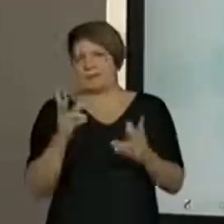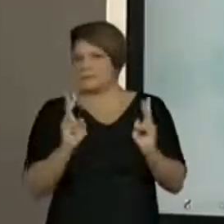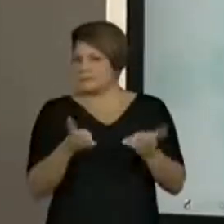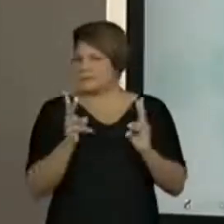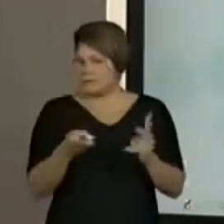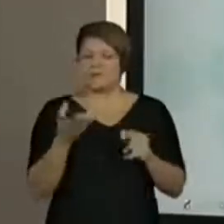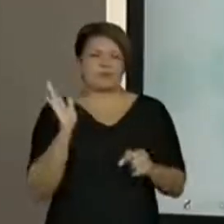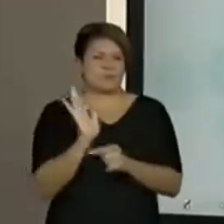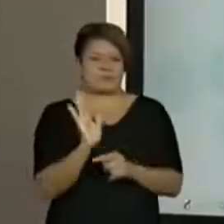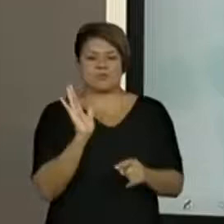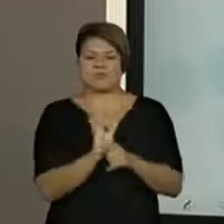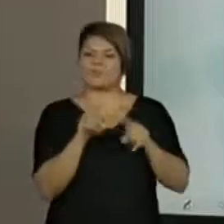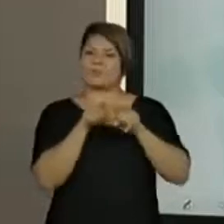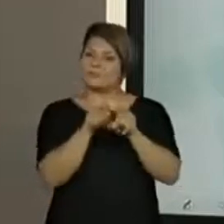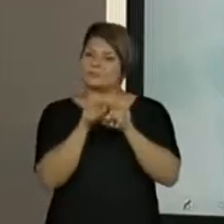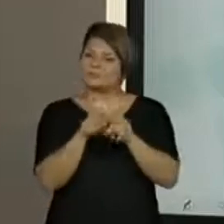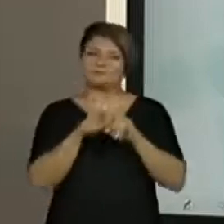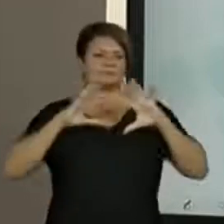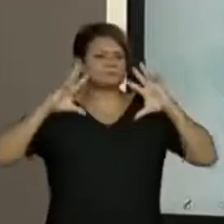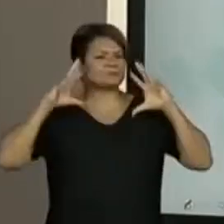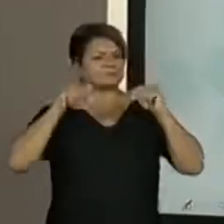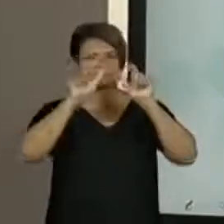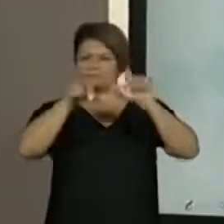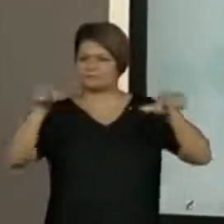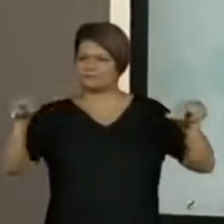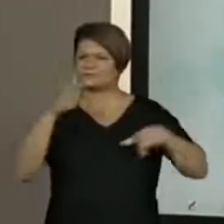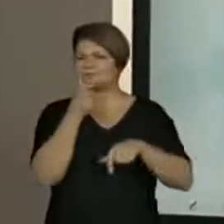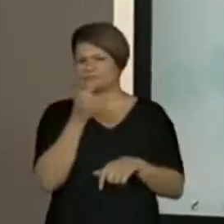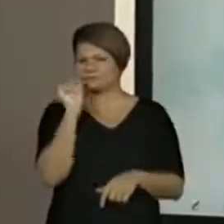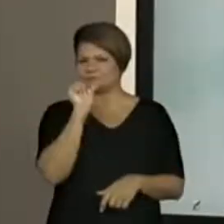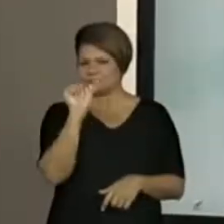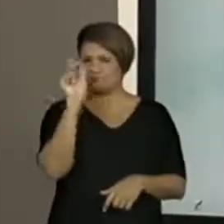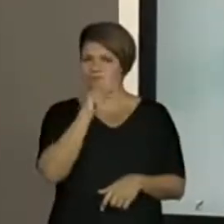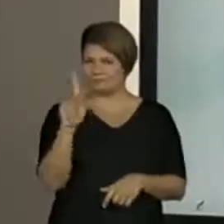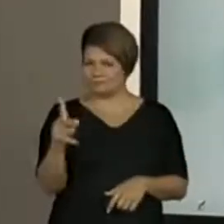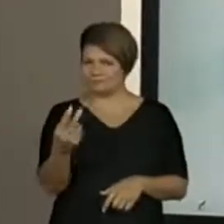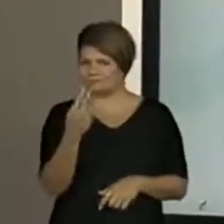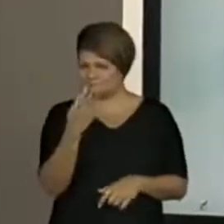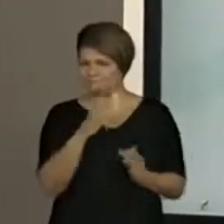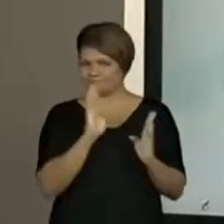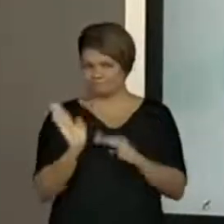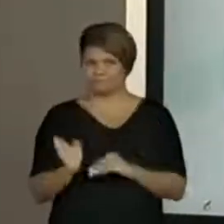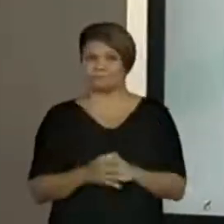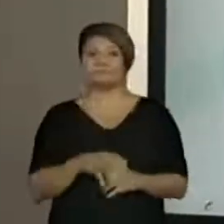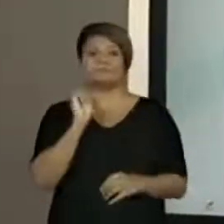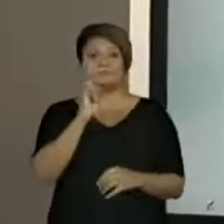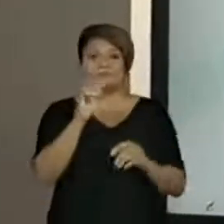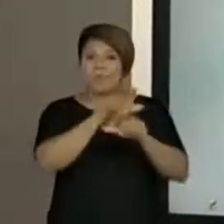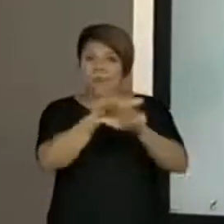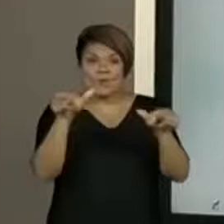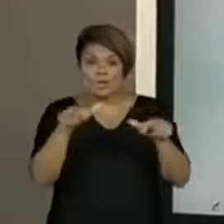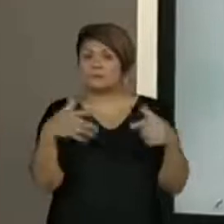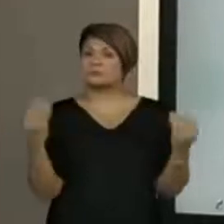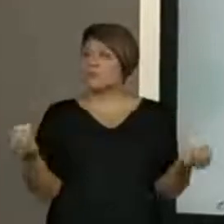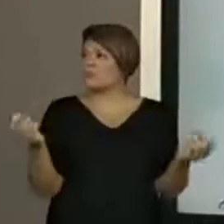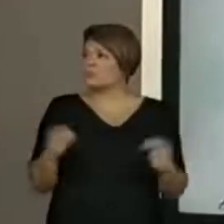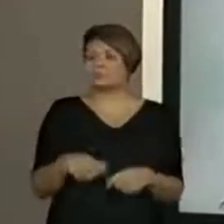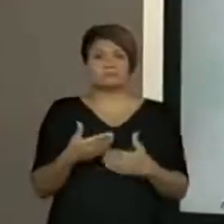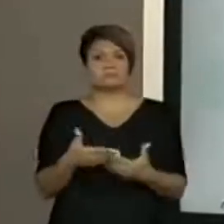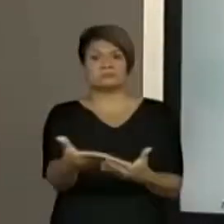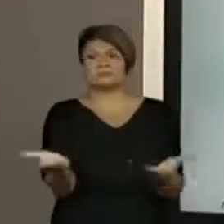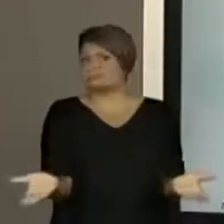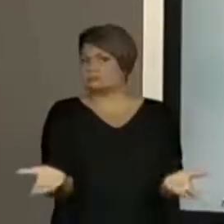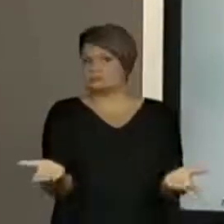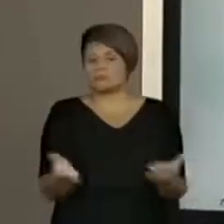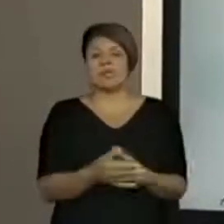apoio e parceria de todos os professores e professoras que nos acompanham. Sem vocês, nada disso seria possível. E